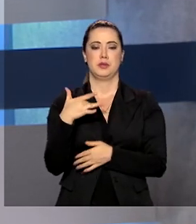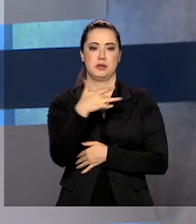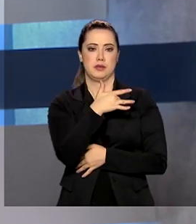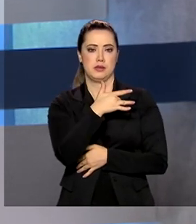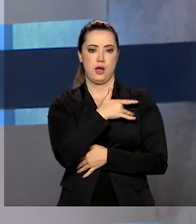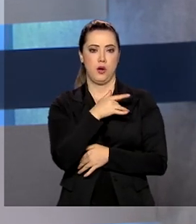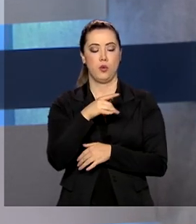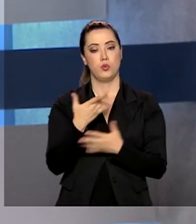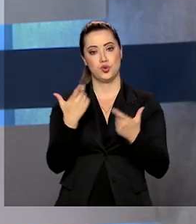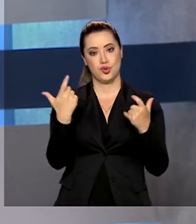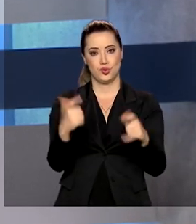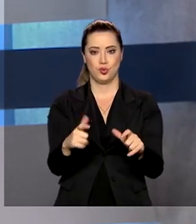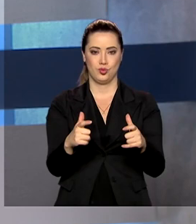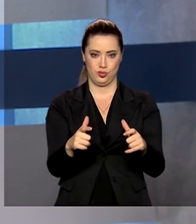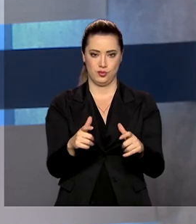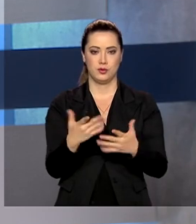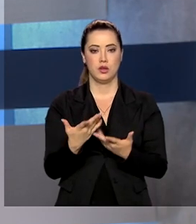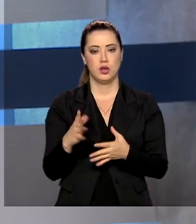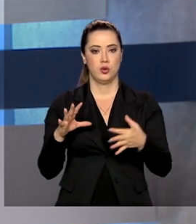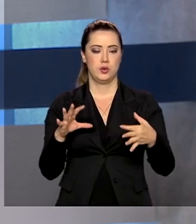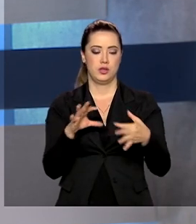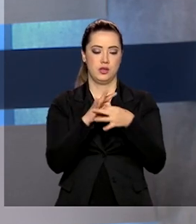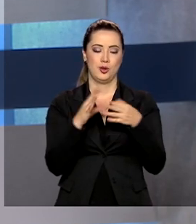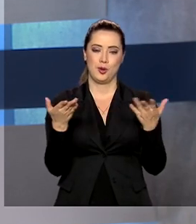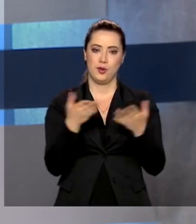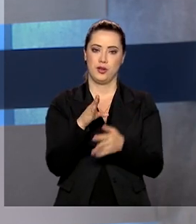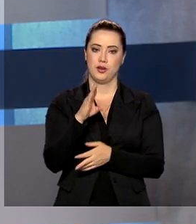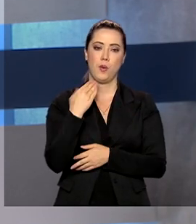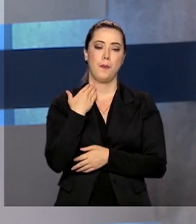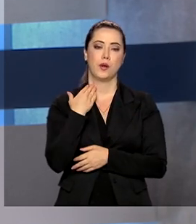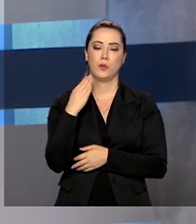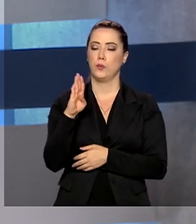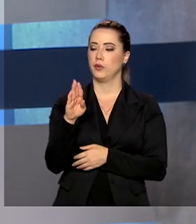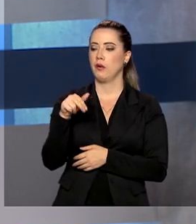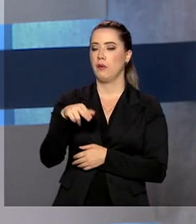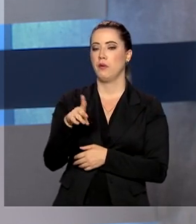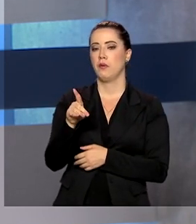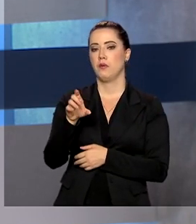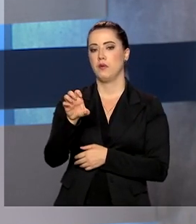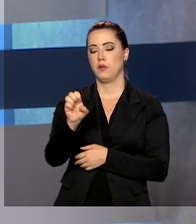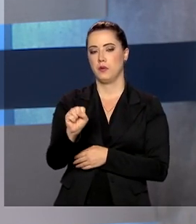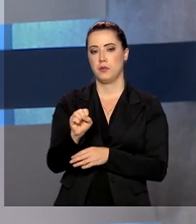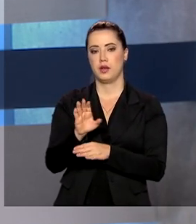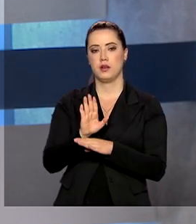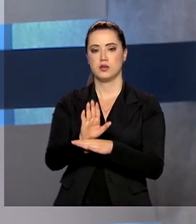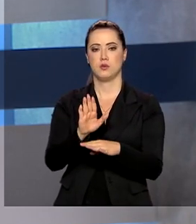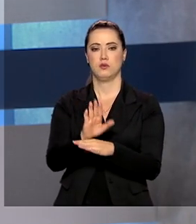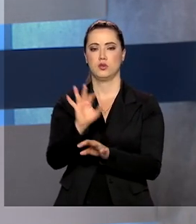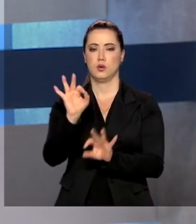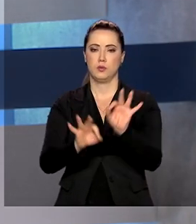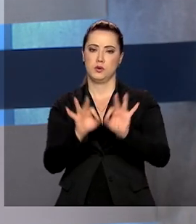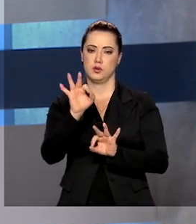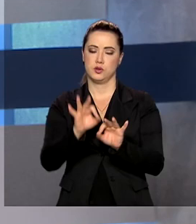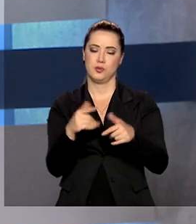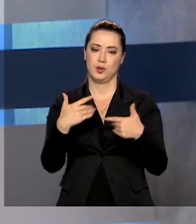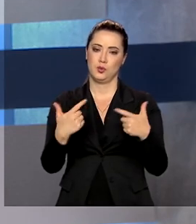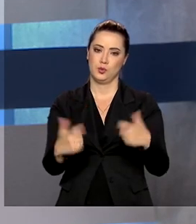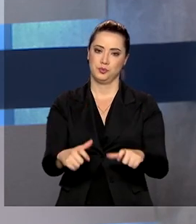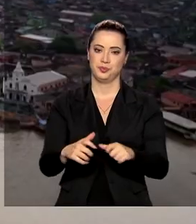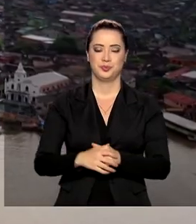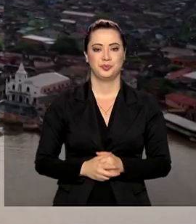arquipélago, tem um novo parceiro, o BNDES, que vai auxiliar na construção de um plano de desenvolvimento para a região.